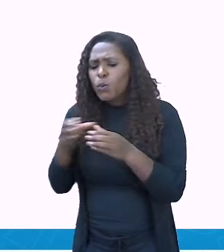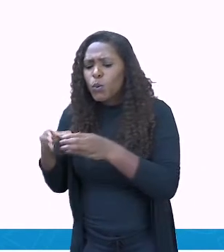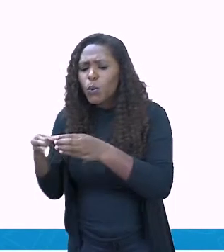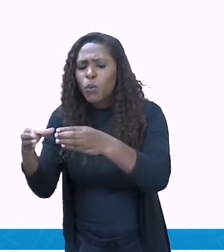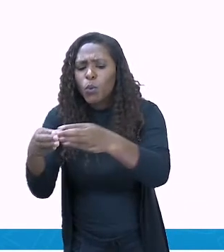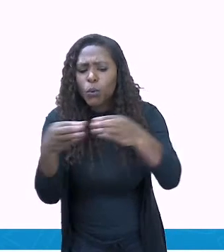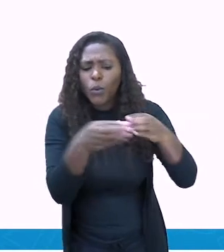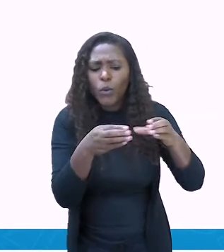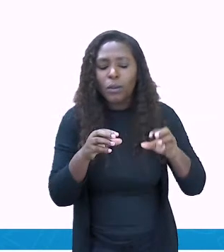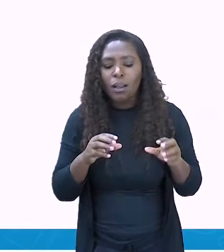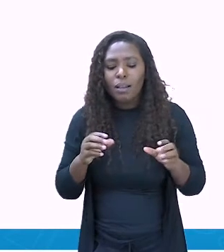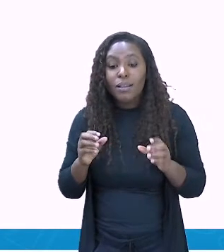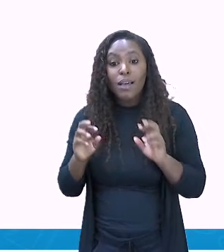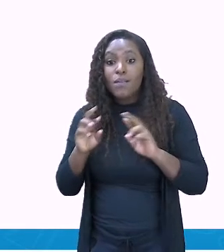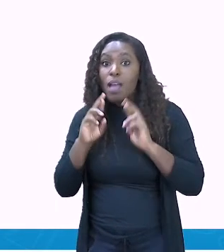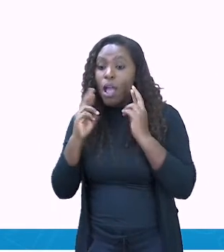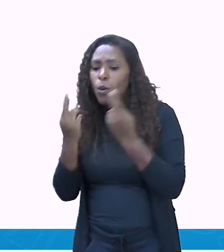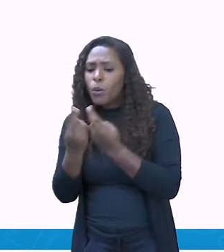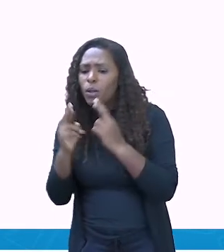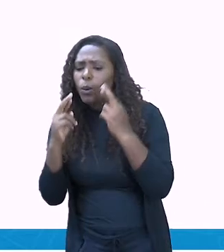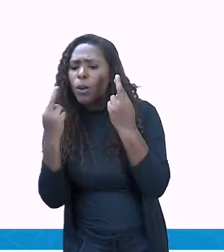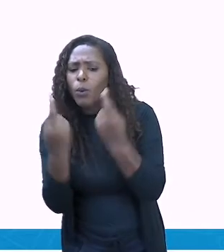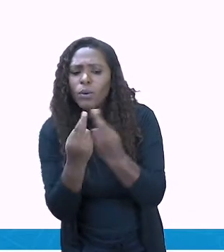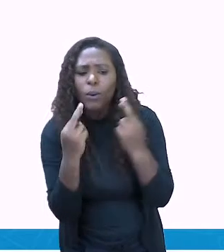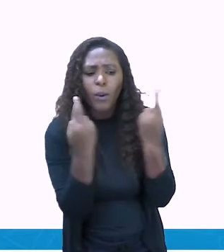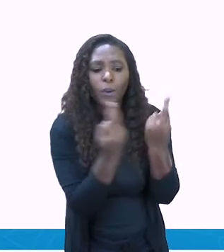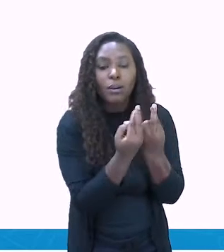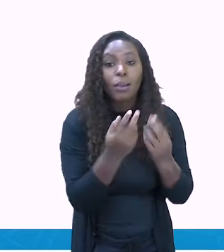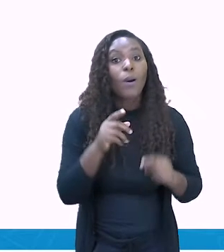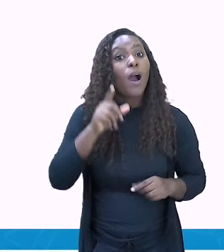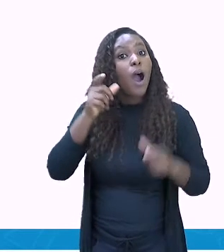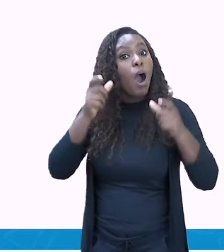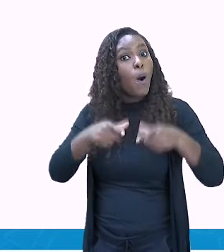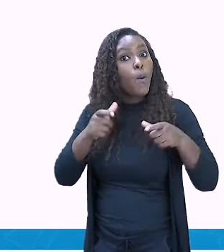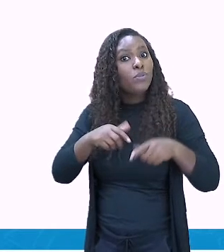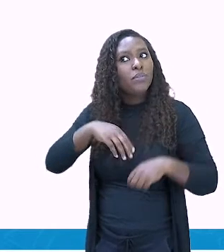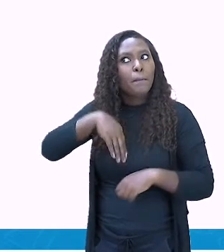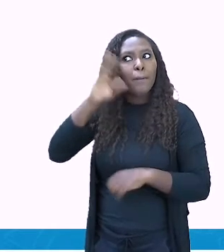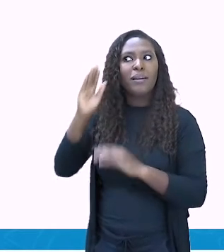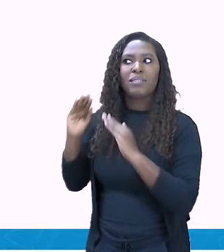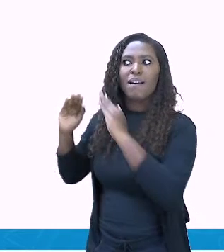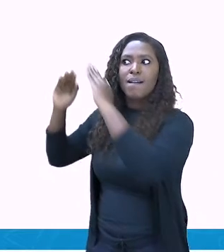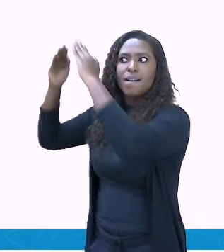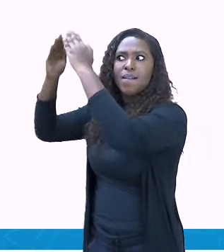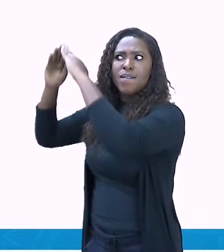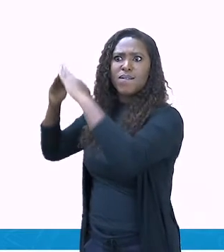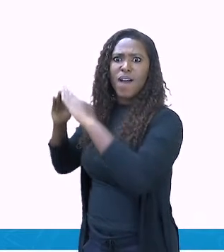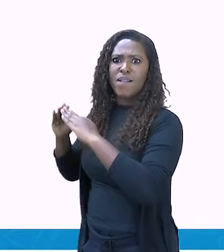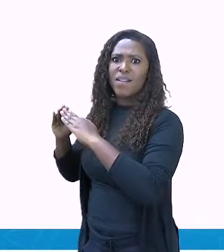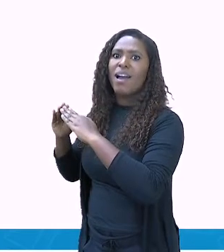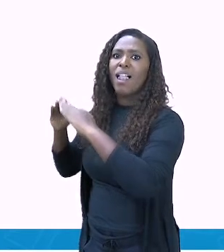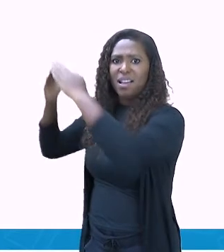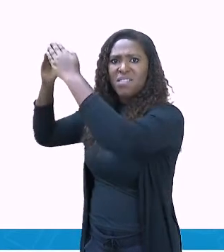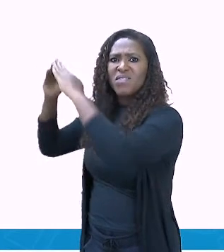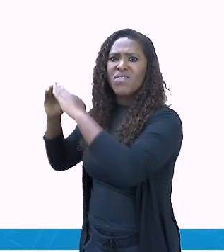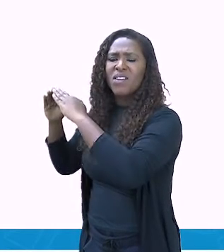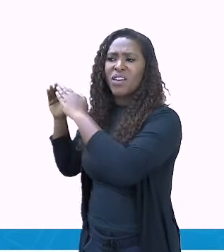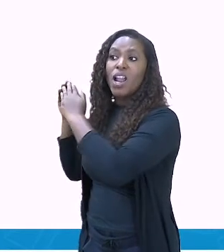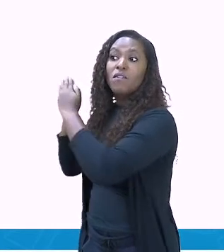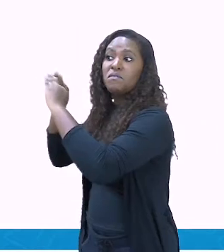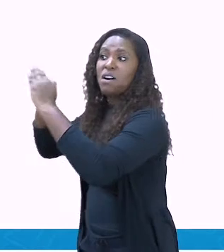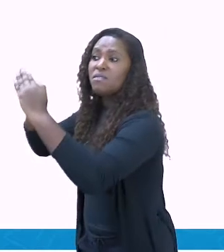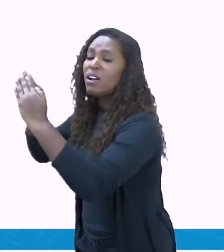mais precisamente nos guetos. Esses encontros foram impulsionados pelo surgimento